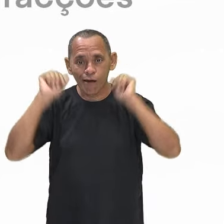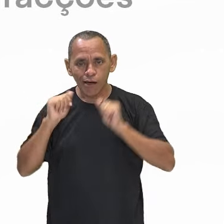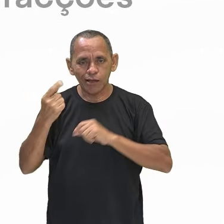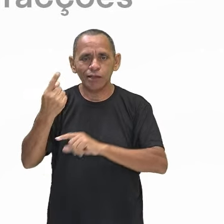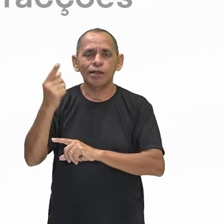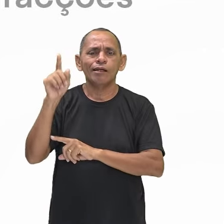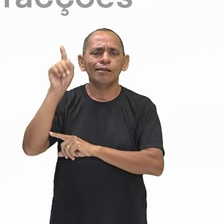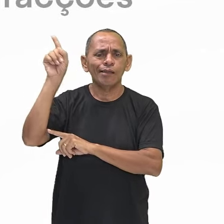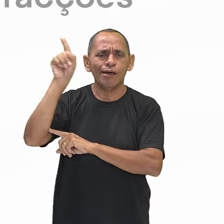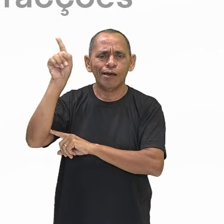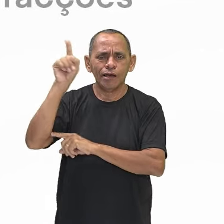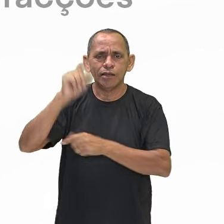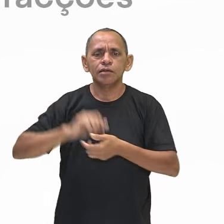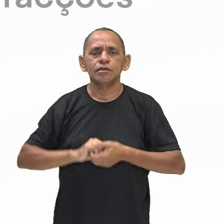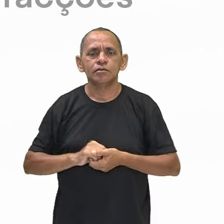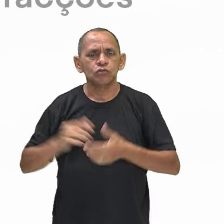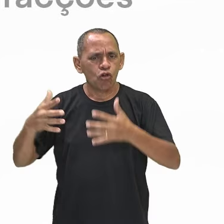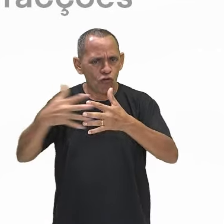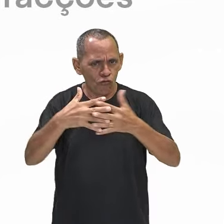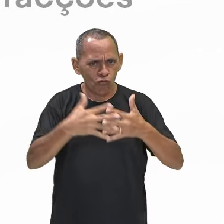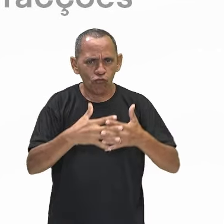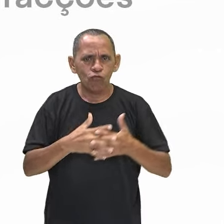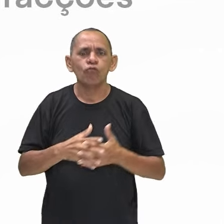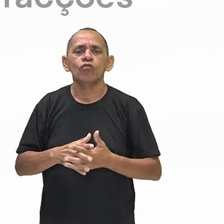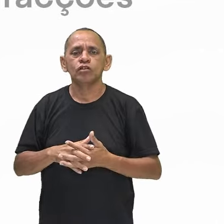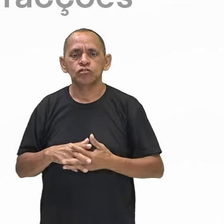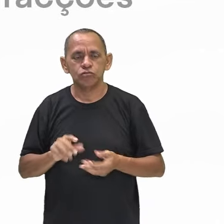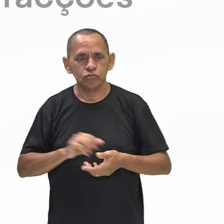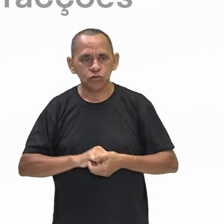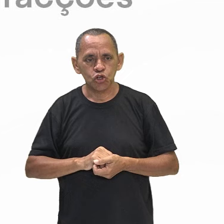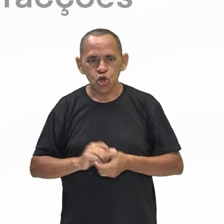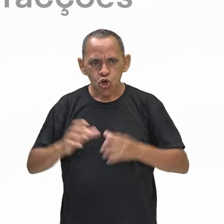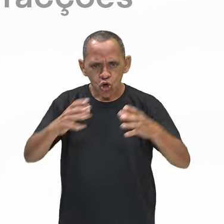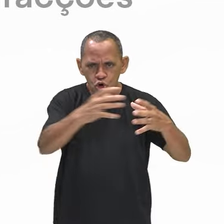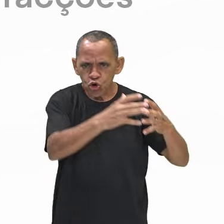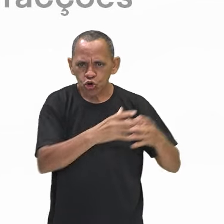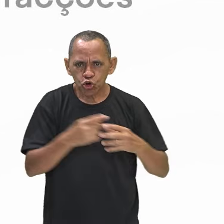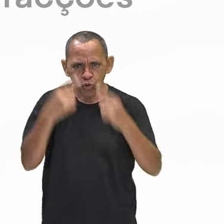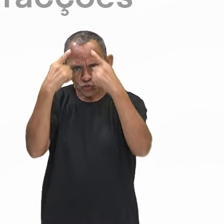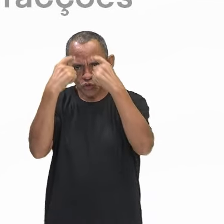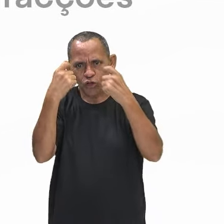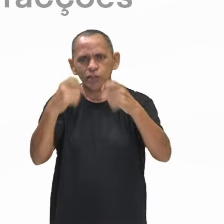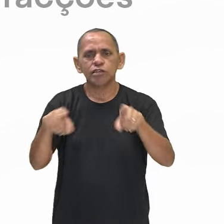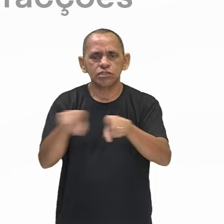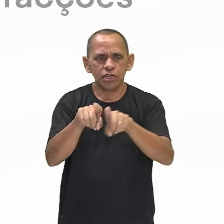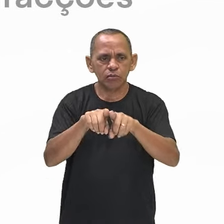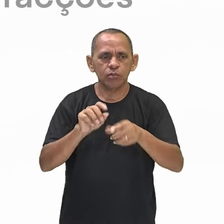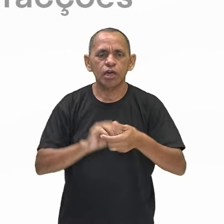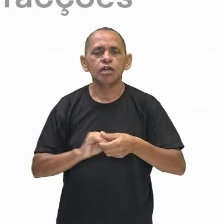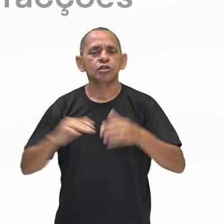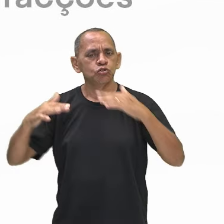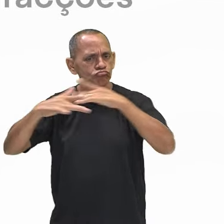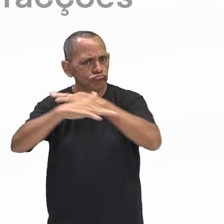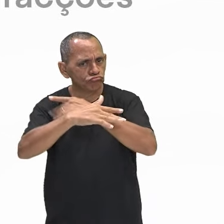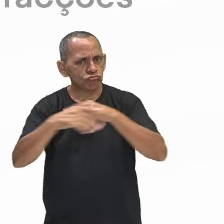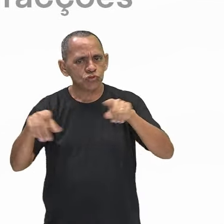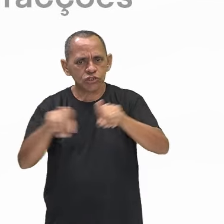Acre, impactados pelo conflito entre facções criminosas e pela violência urbana que nos últimos dez